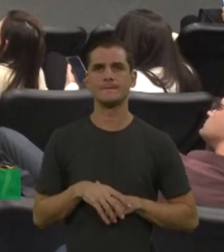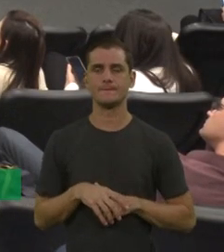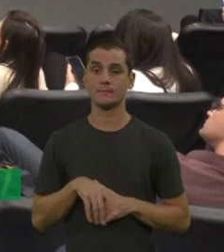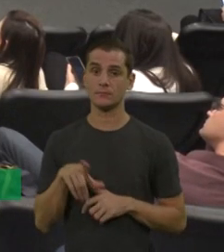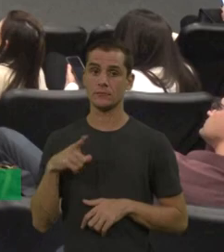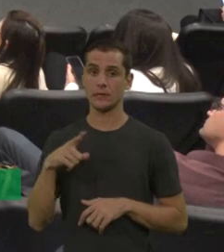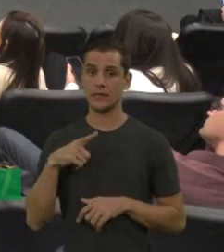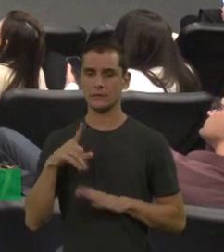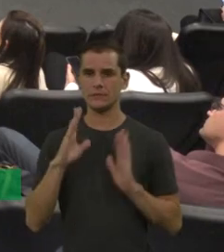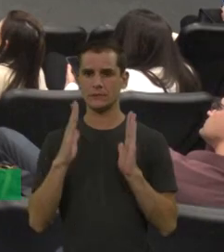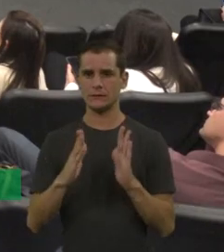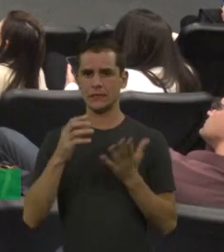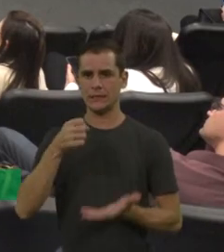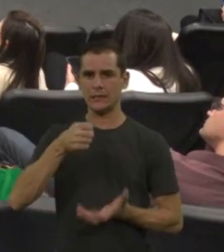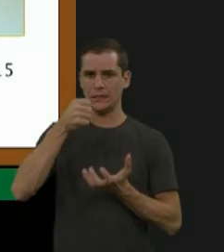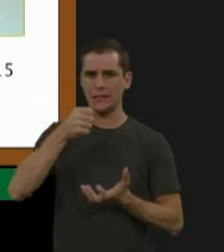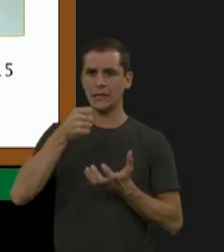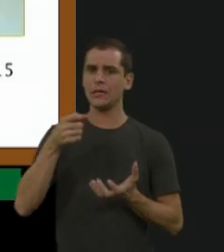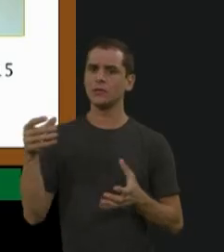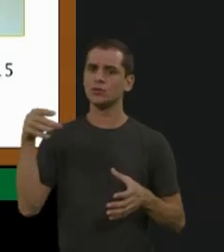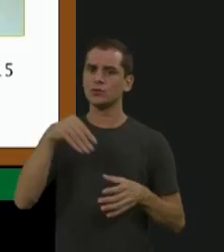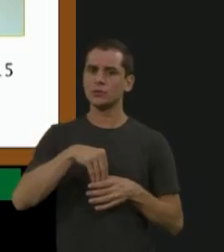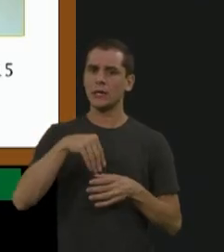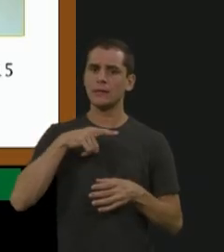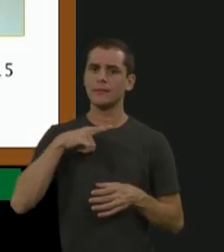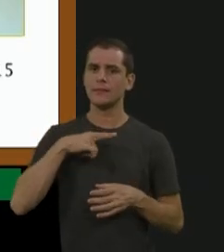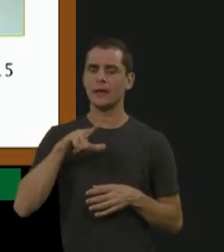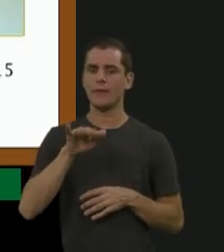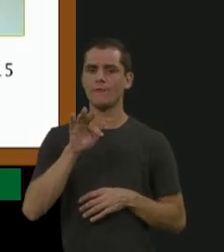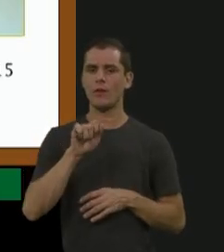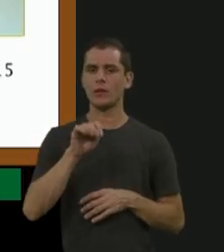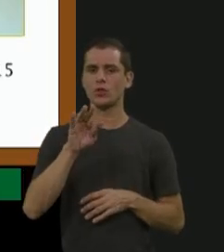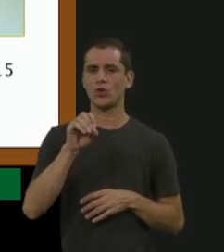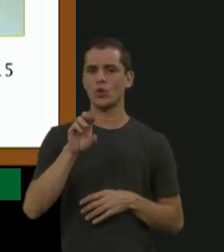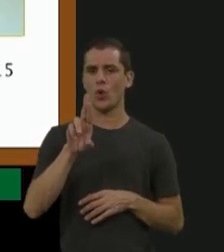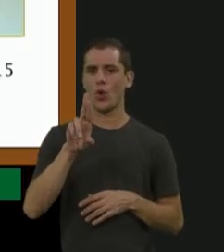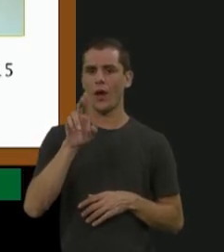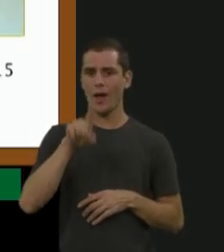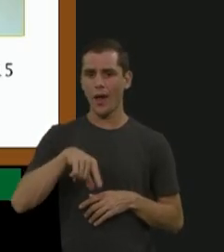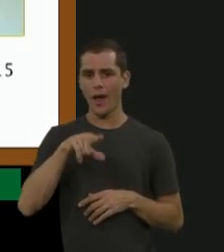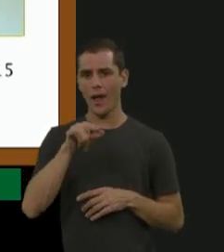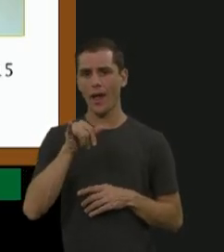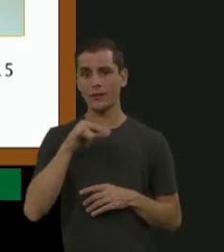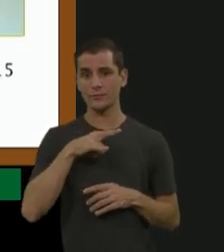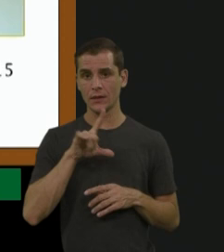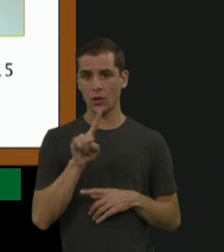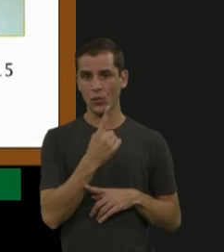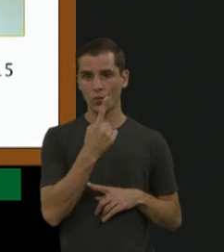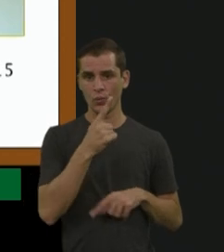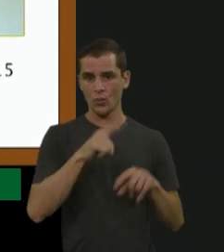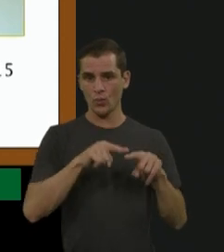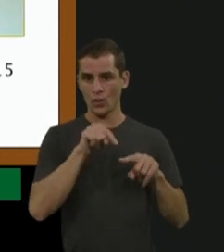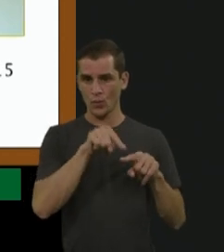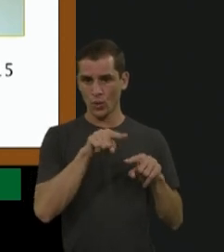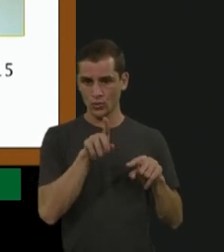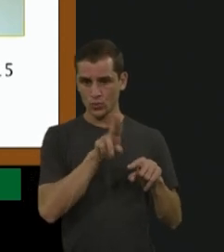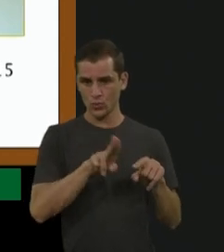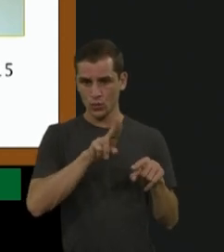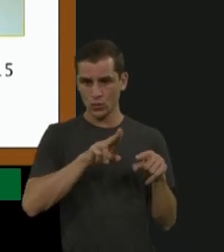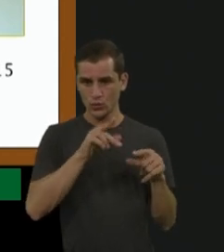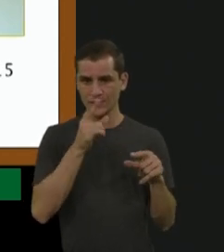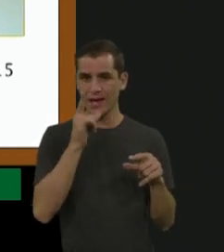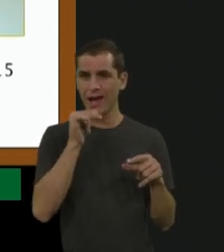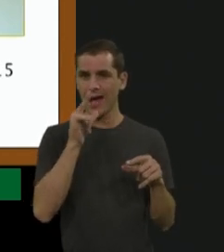o Ministério da Saúde, vem o kit com diluente e o pó do Fator, e com seringa, tudo. Então, os